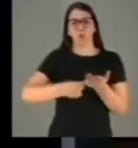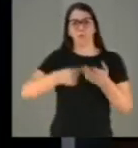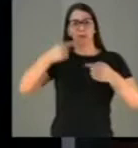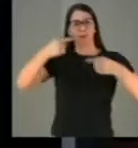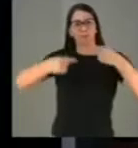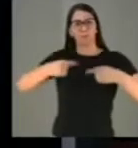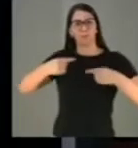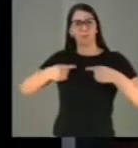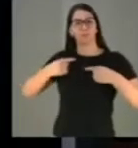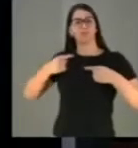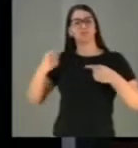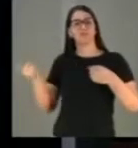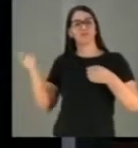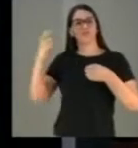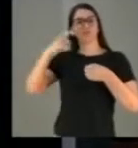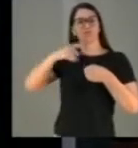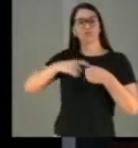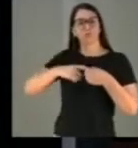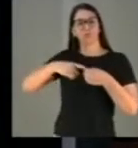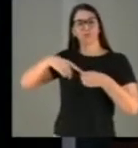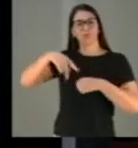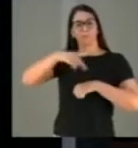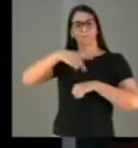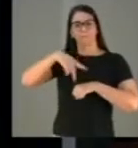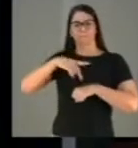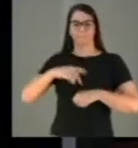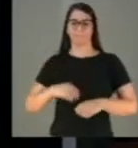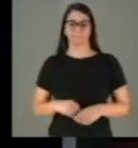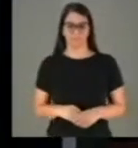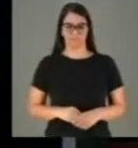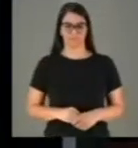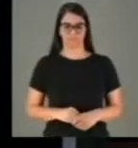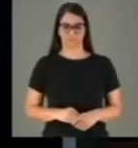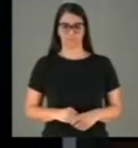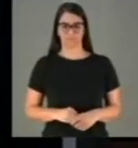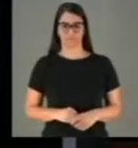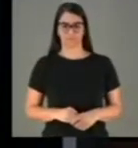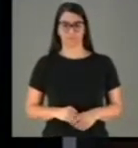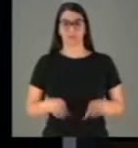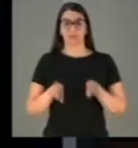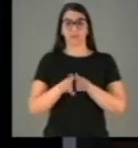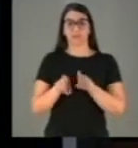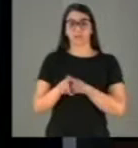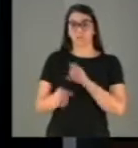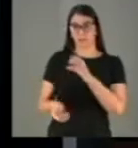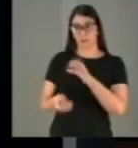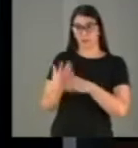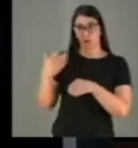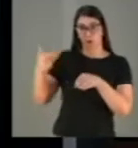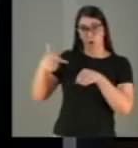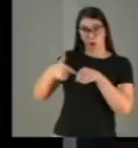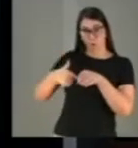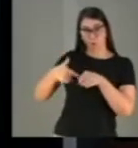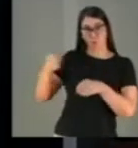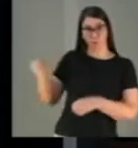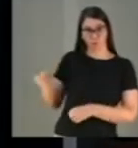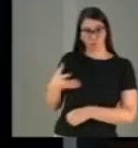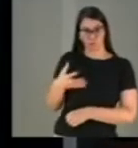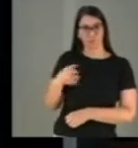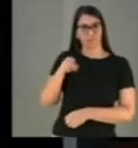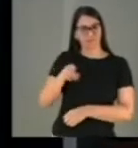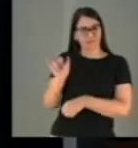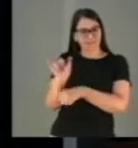recuperação e potencialização do parque de refino, bem como o fomento a combustíveis renováveis. Essa